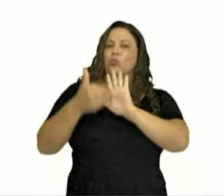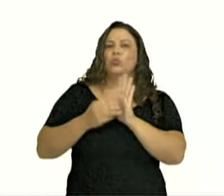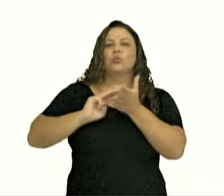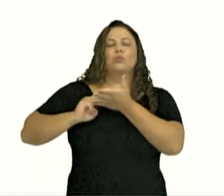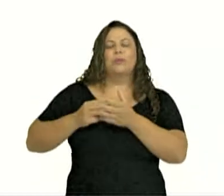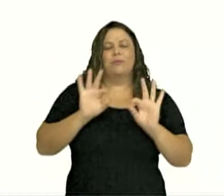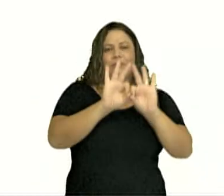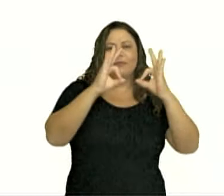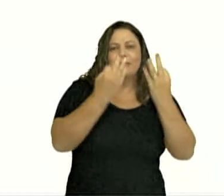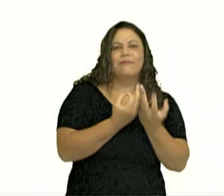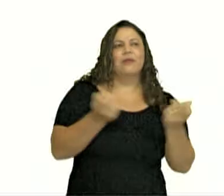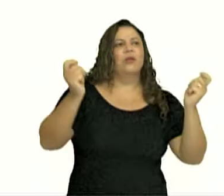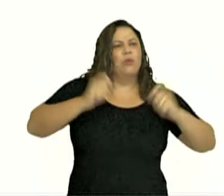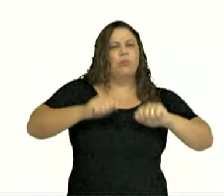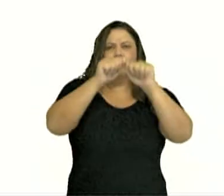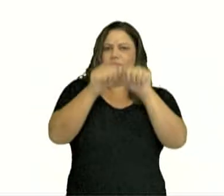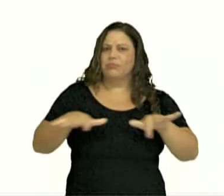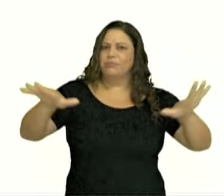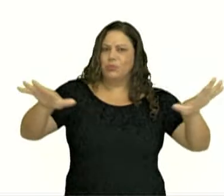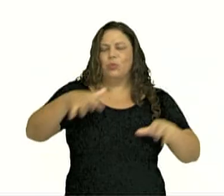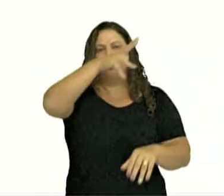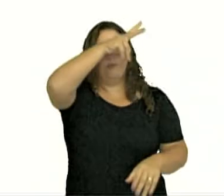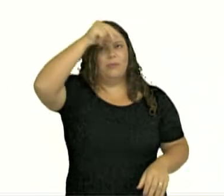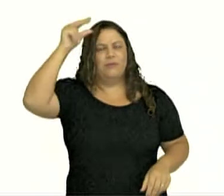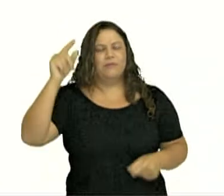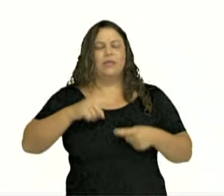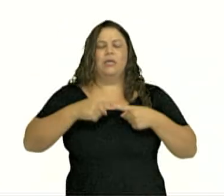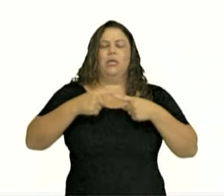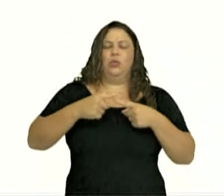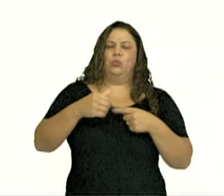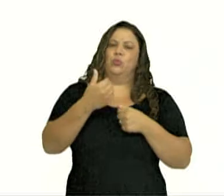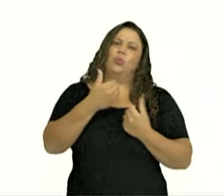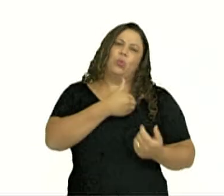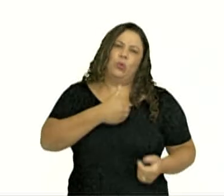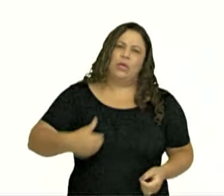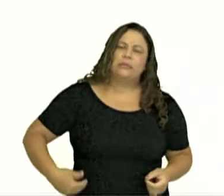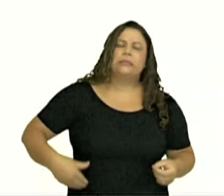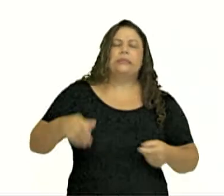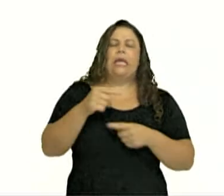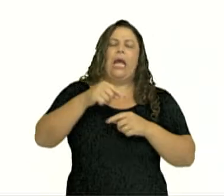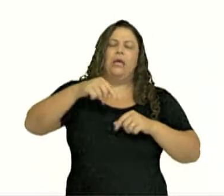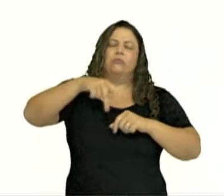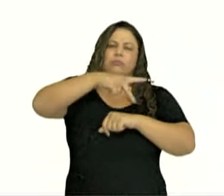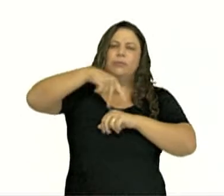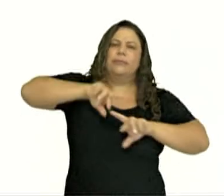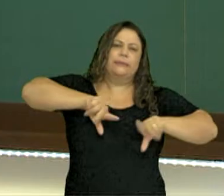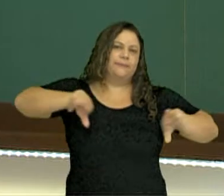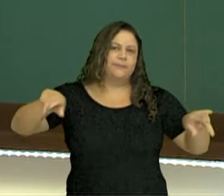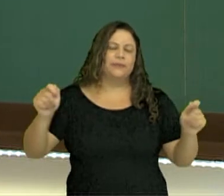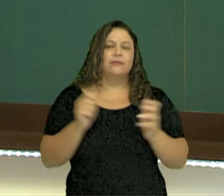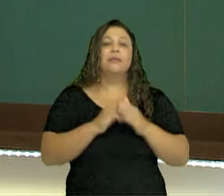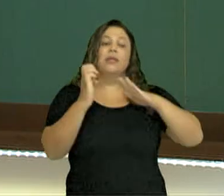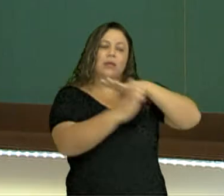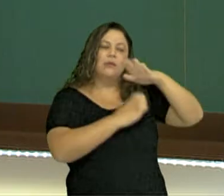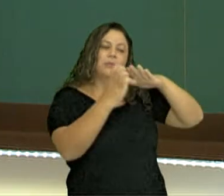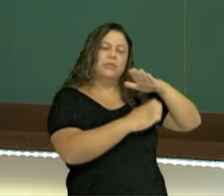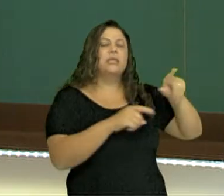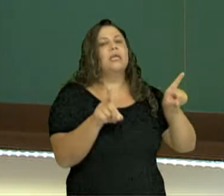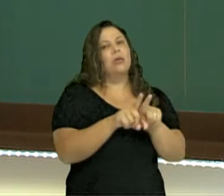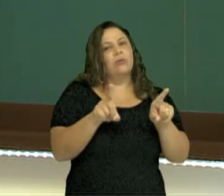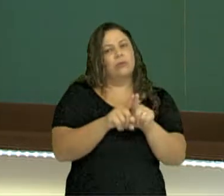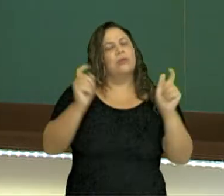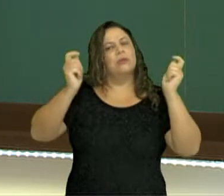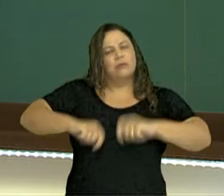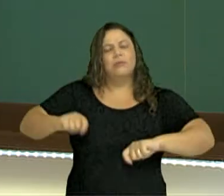Ele pode ser público, da prefeitura, do estado ou nacional. E empresarial, que as empresas precisam